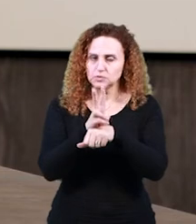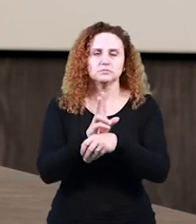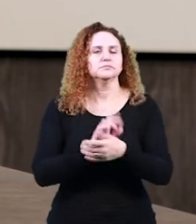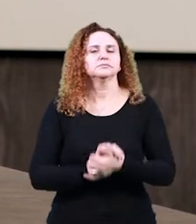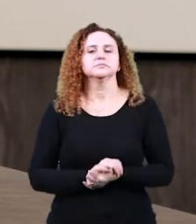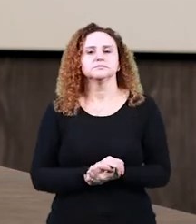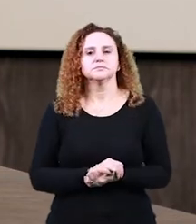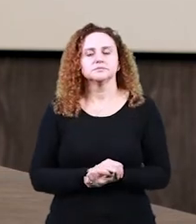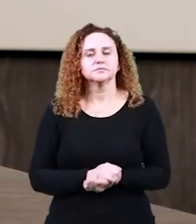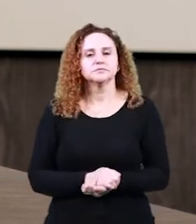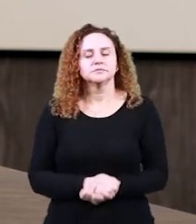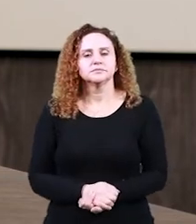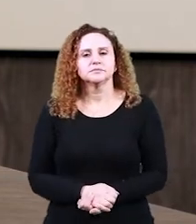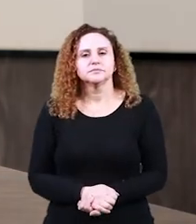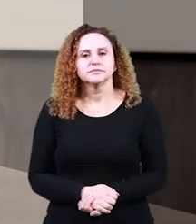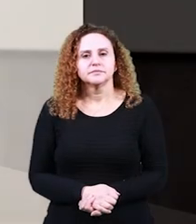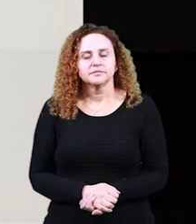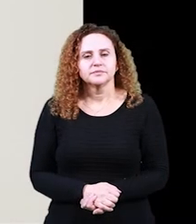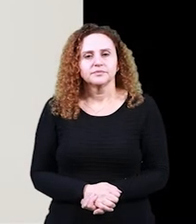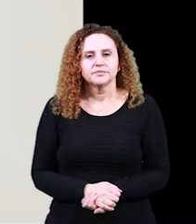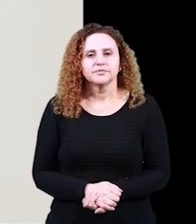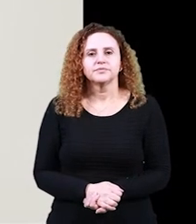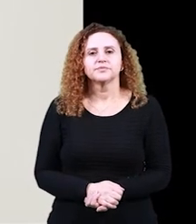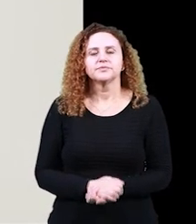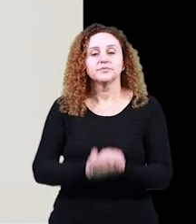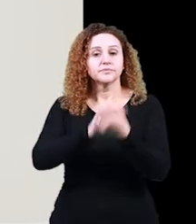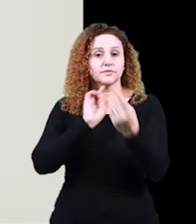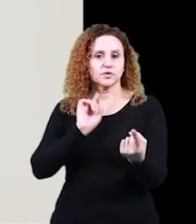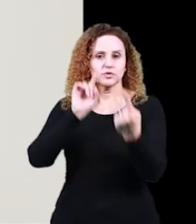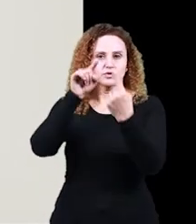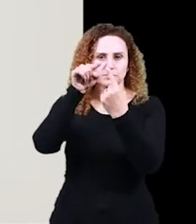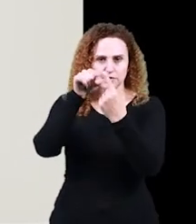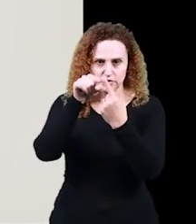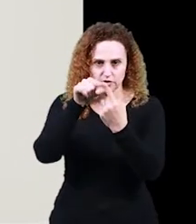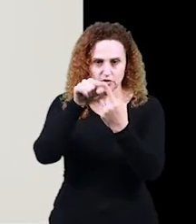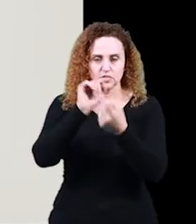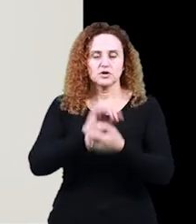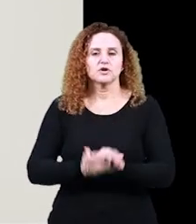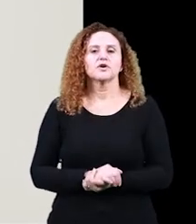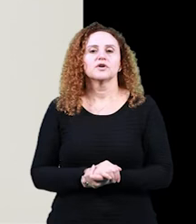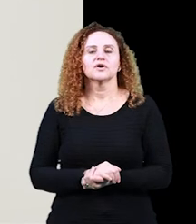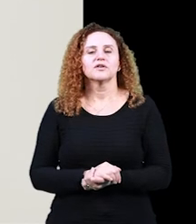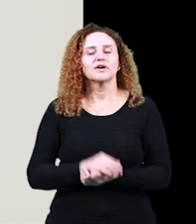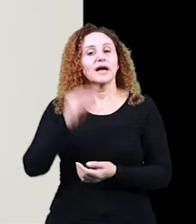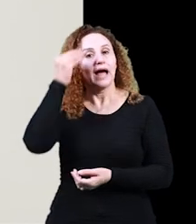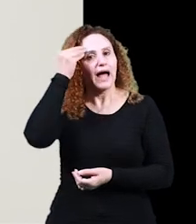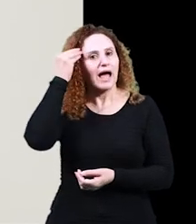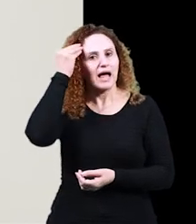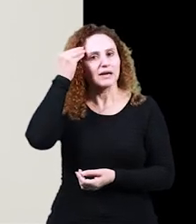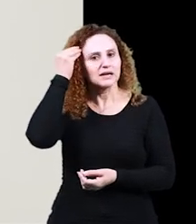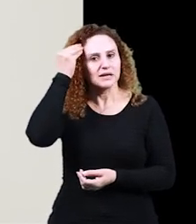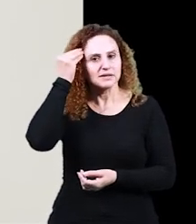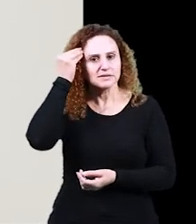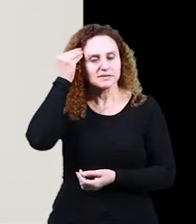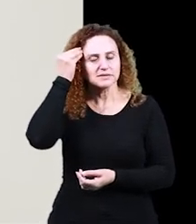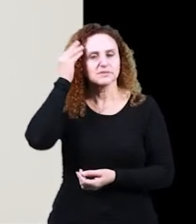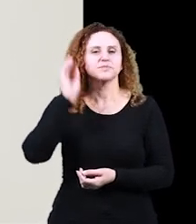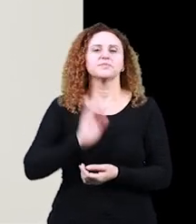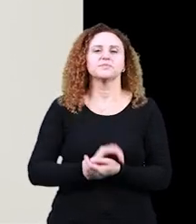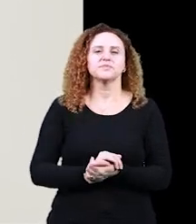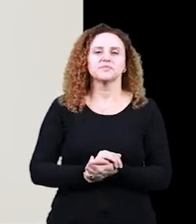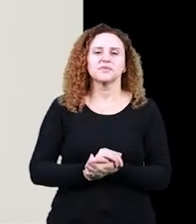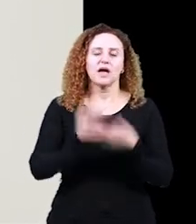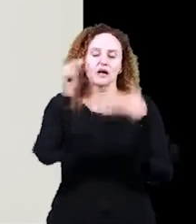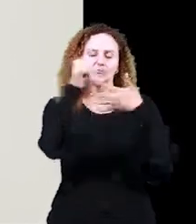bastante cuidado com isso. O objetivo da sociolinguística é, então, analisar e sistematizar as